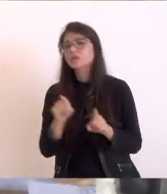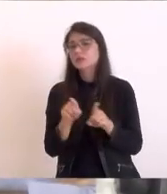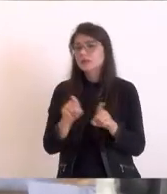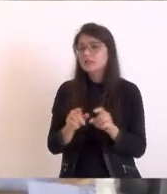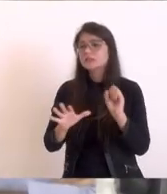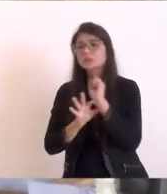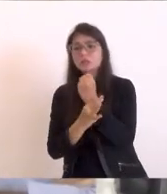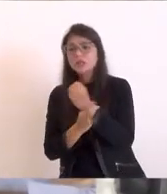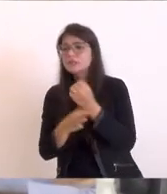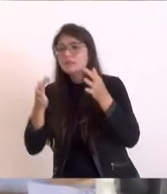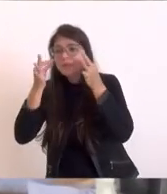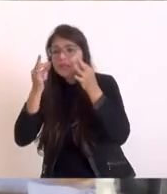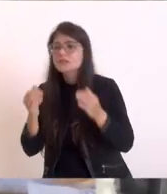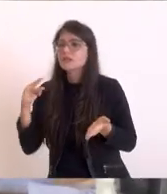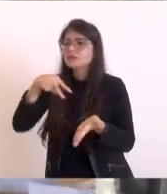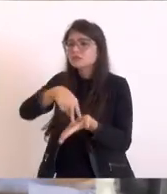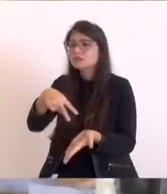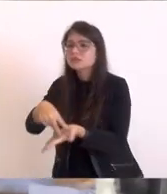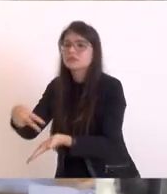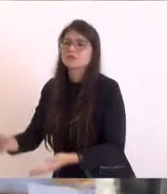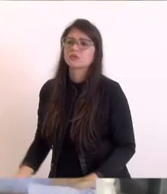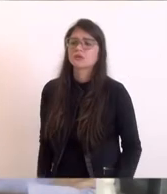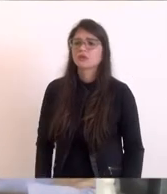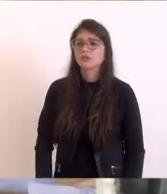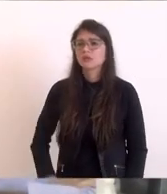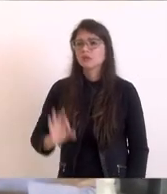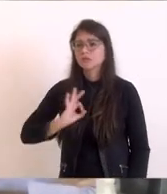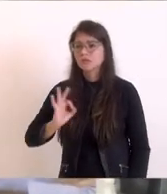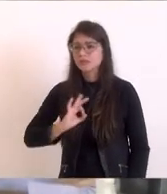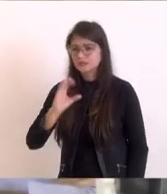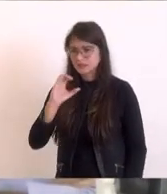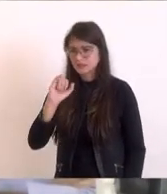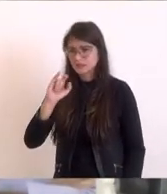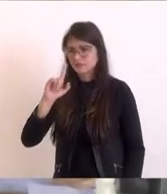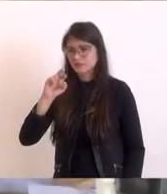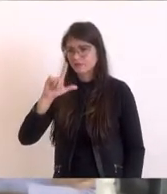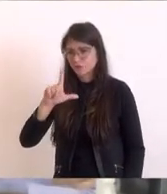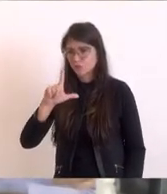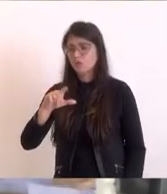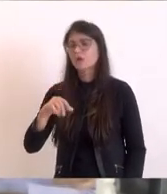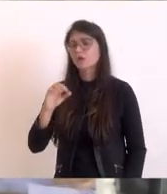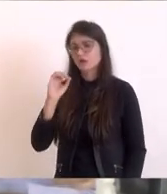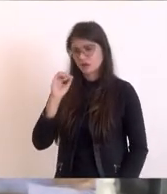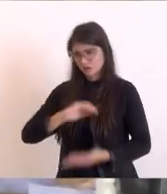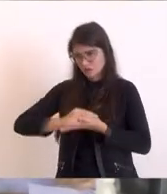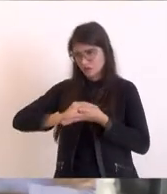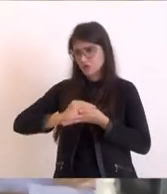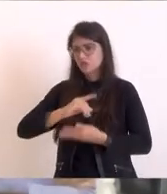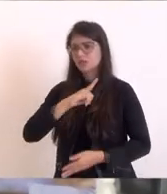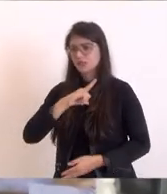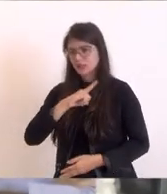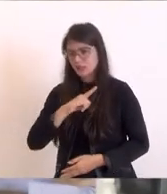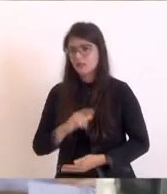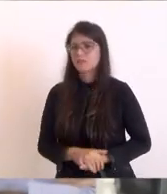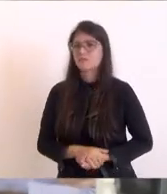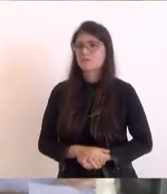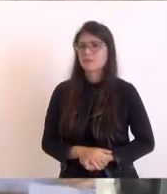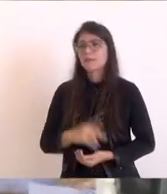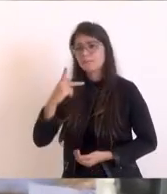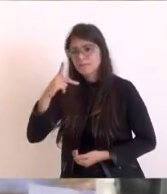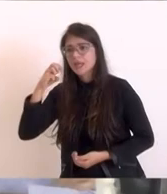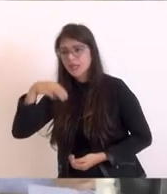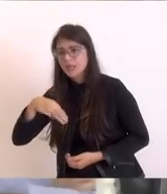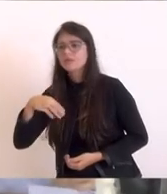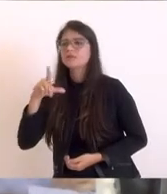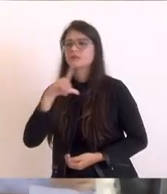presente, qual é a competência do Estado. Polícia Civil ainda hoje já tem, mas foi a Prefeitura que desapropriou a área. O PM, nós